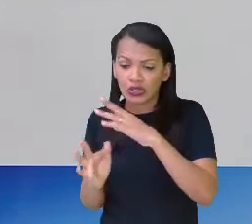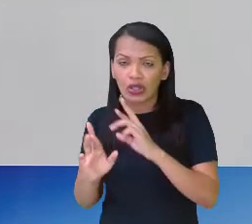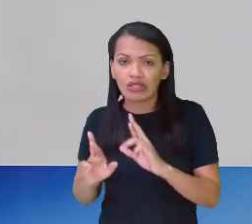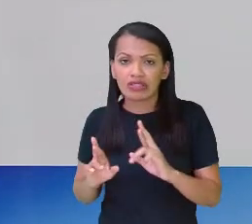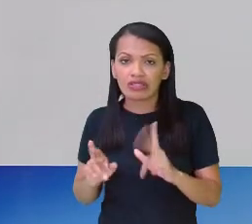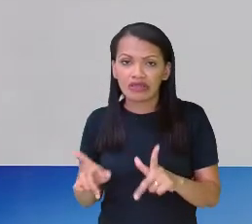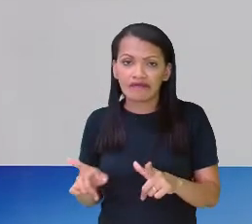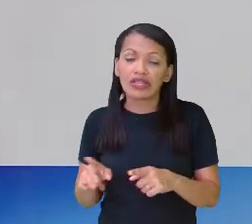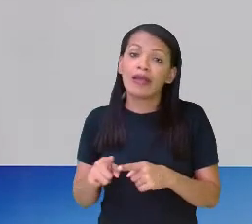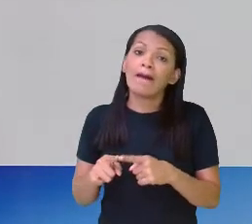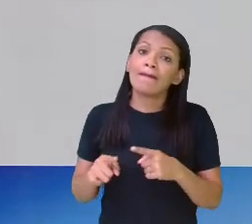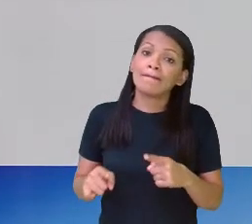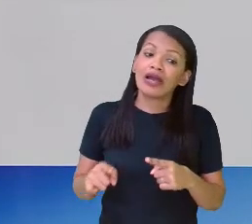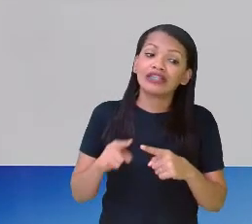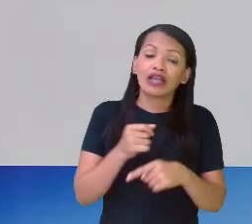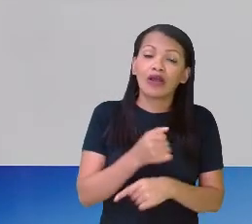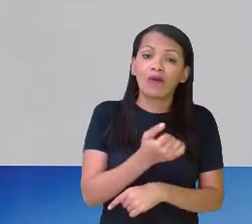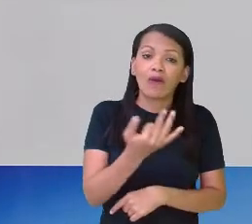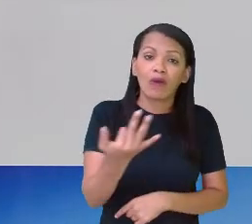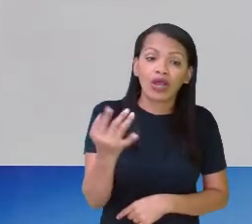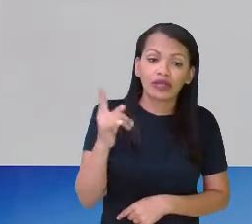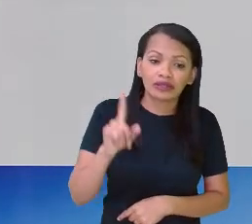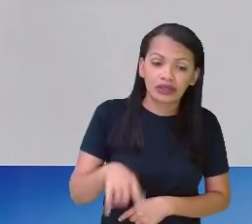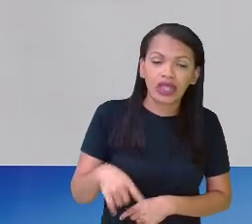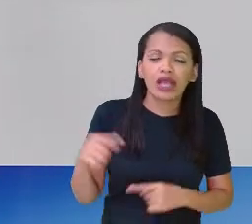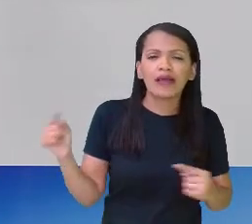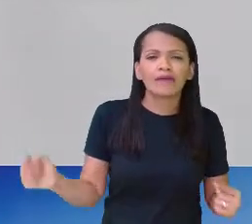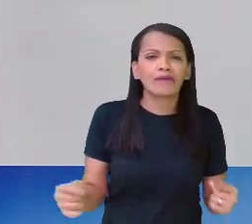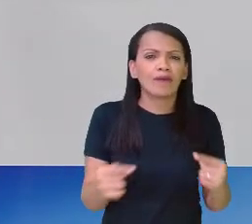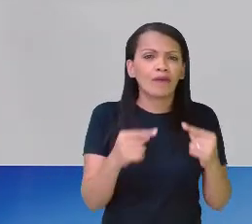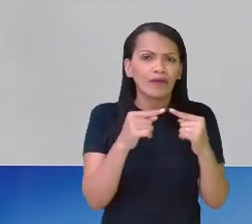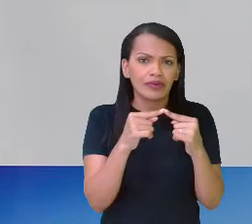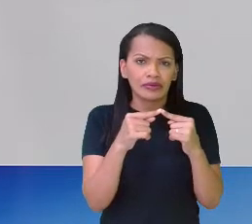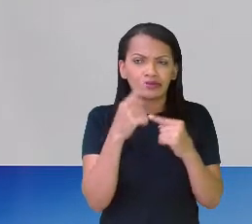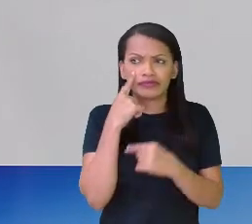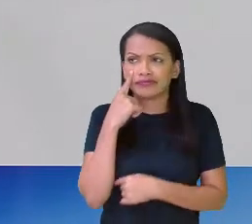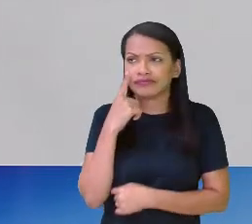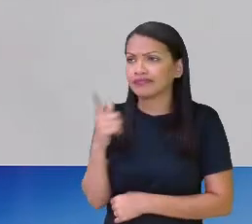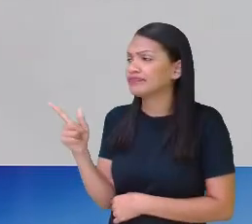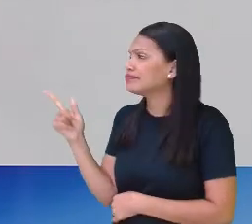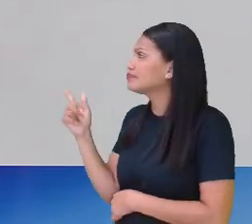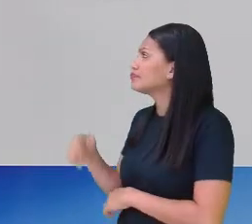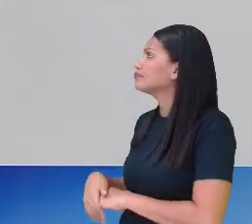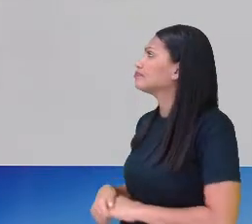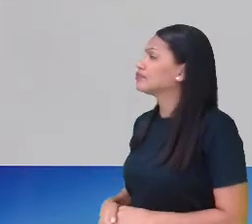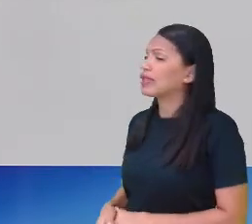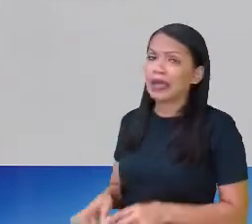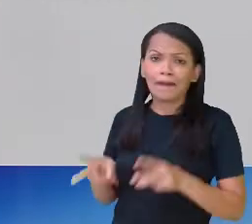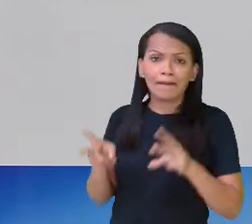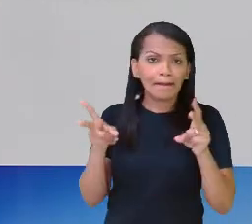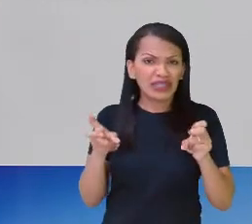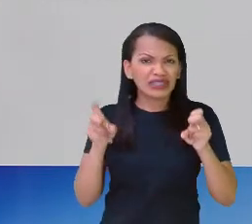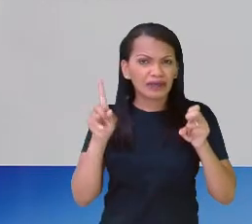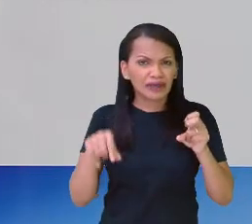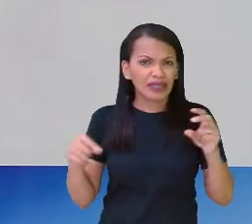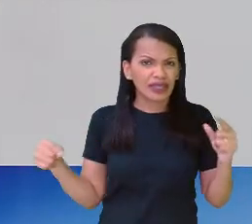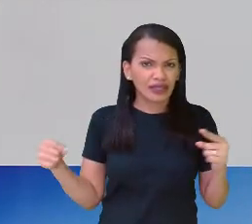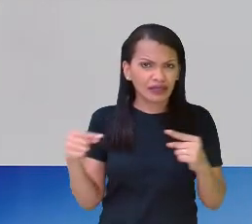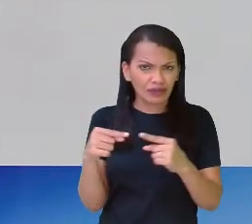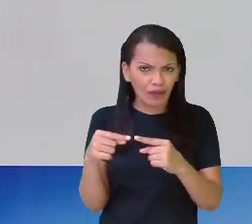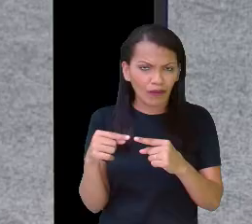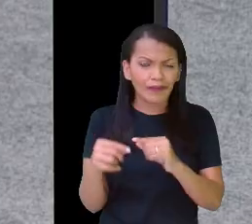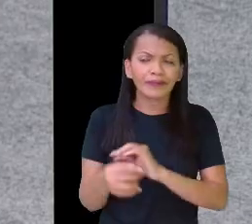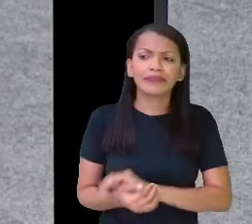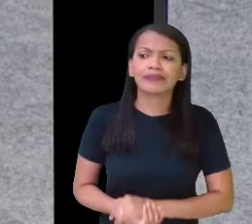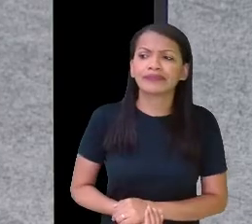mas as quantidades são equivalentes, como você pode ver aqui. E aqui